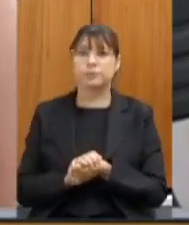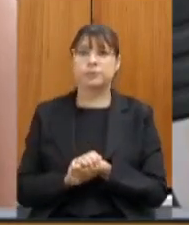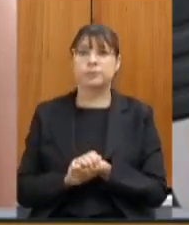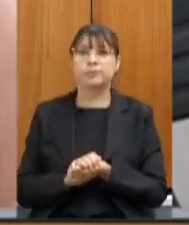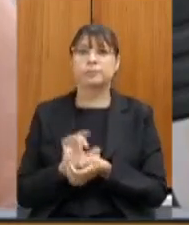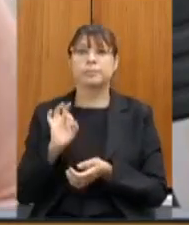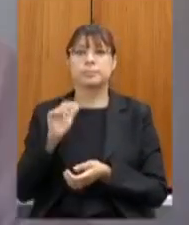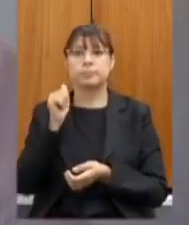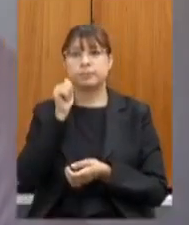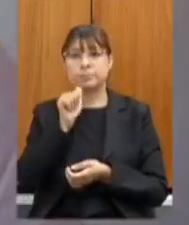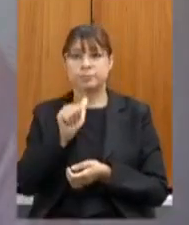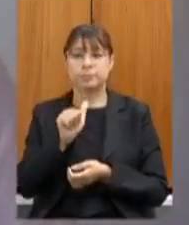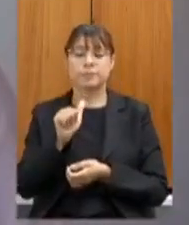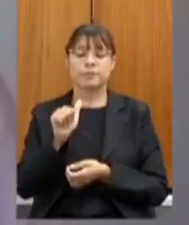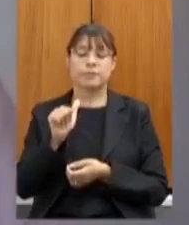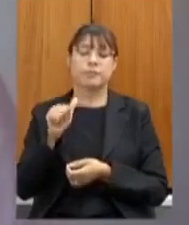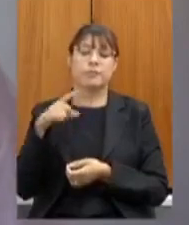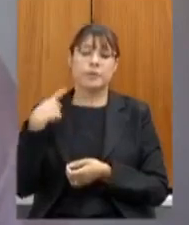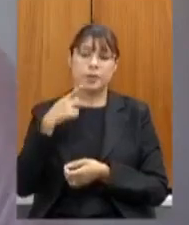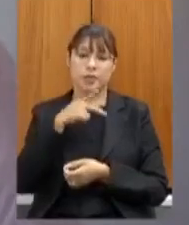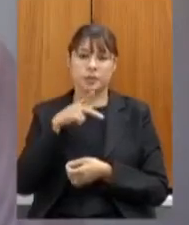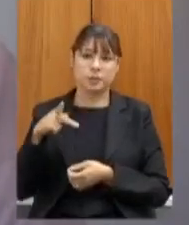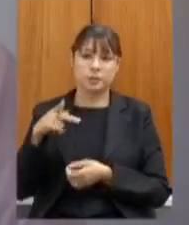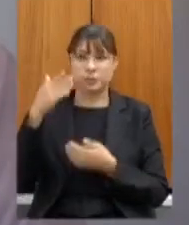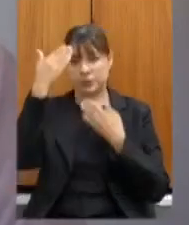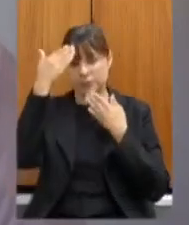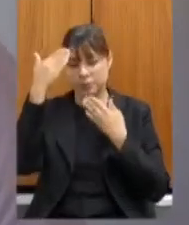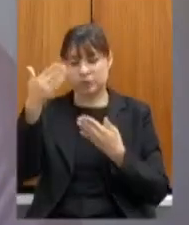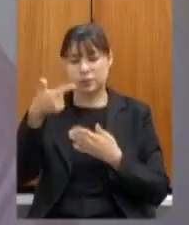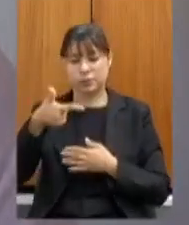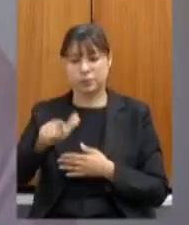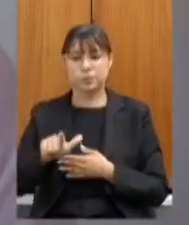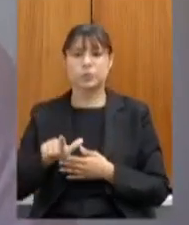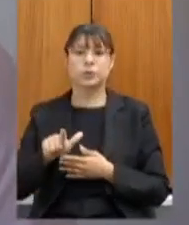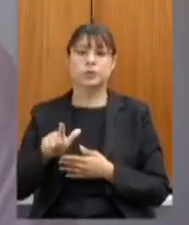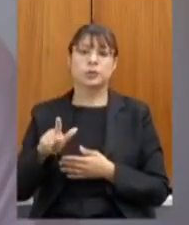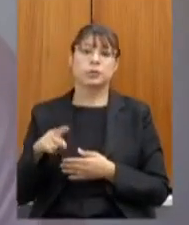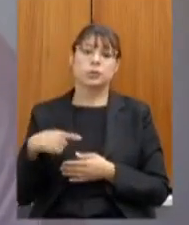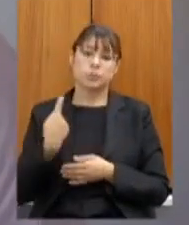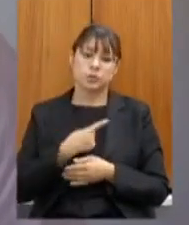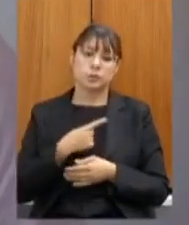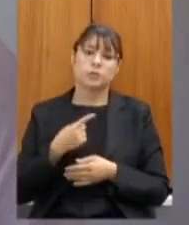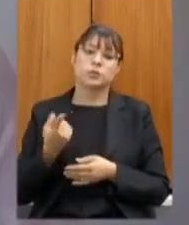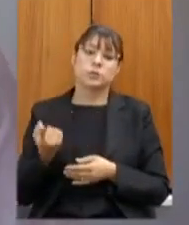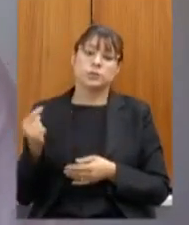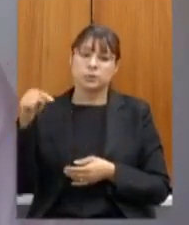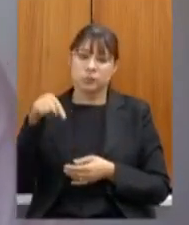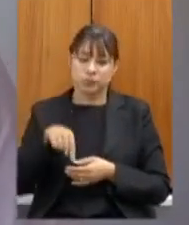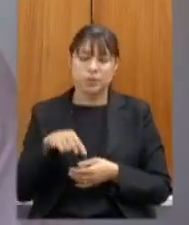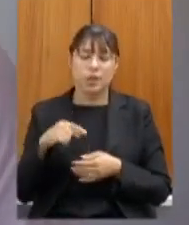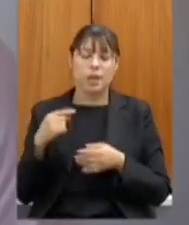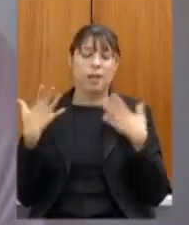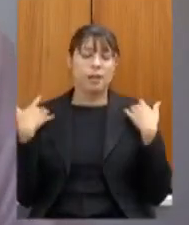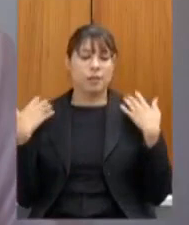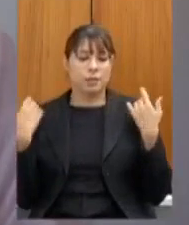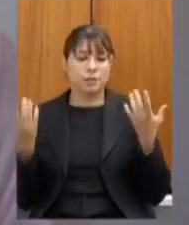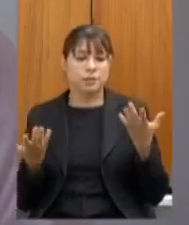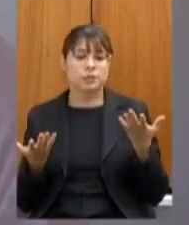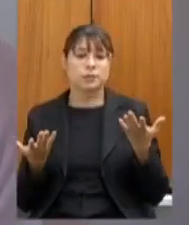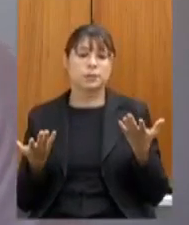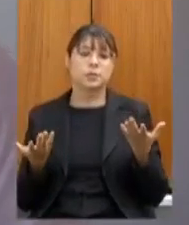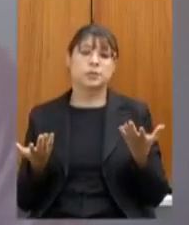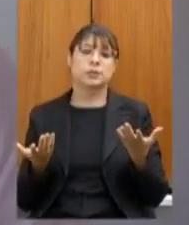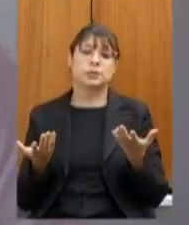deputada presidente agradecer muito por mais essa oportunidade de estar com vocês é sempre uma alegria eu tenho